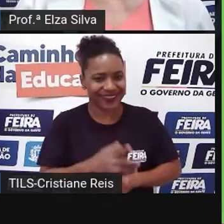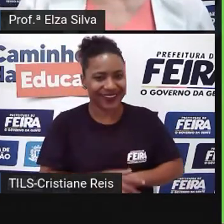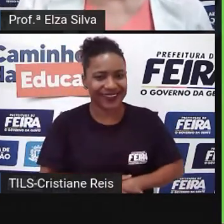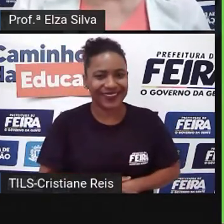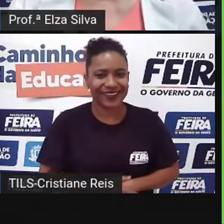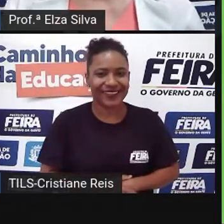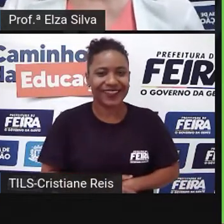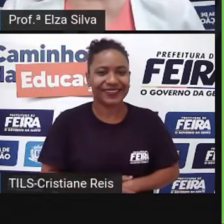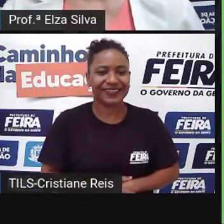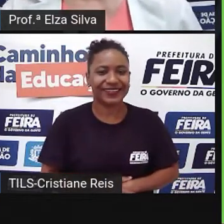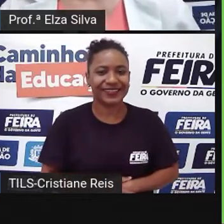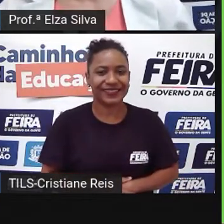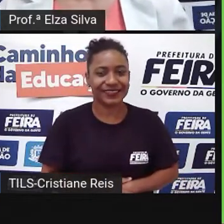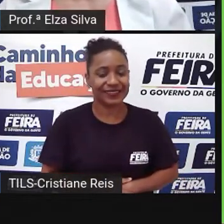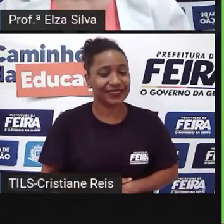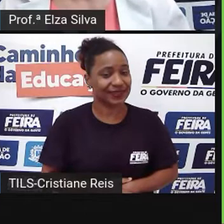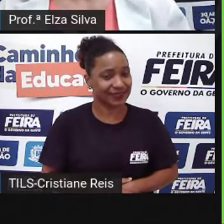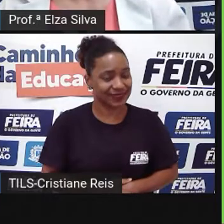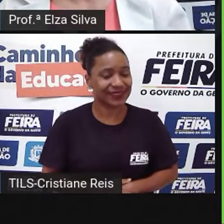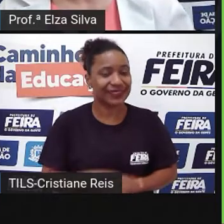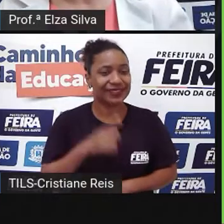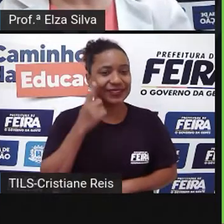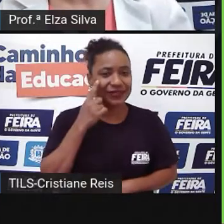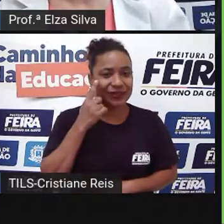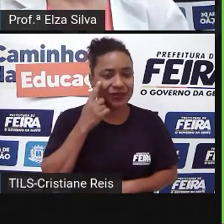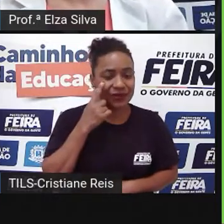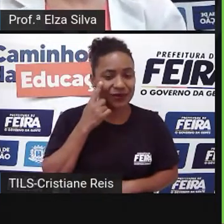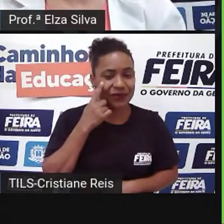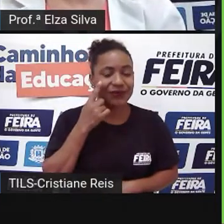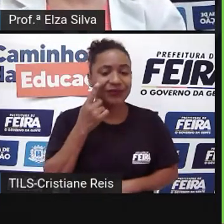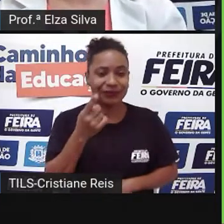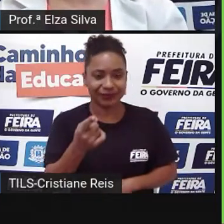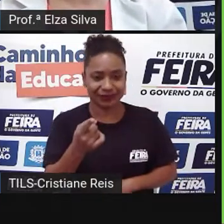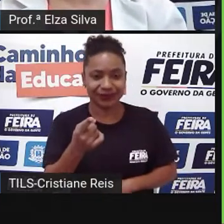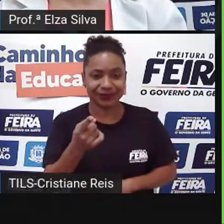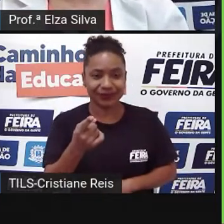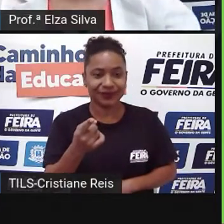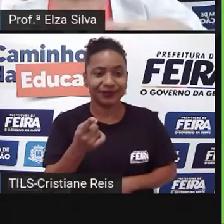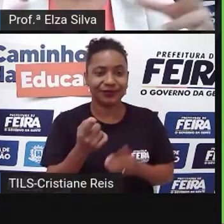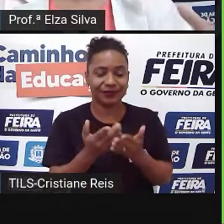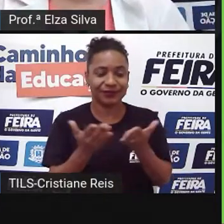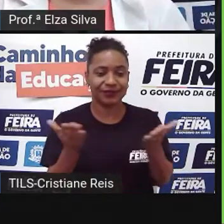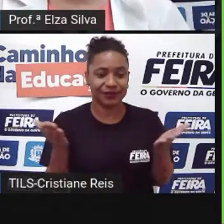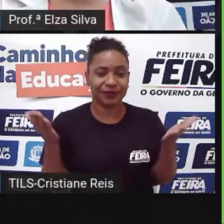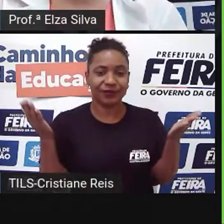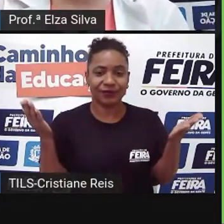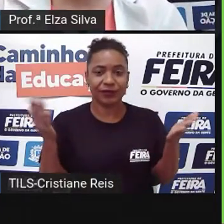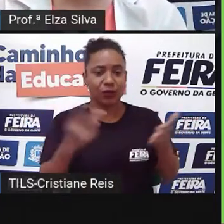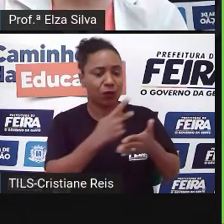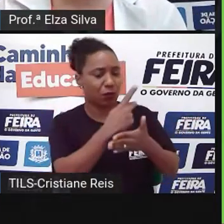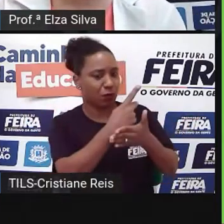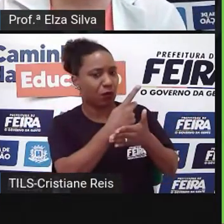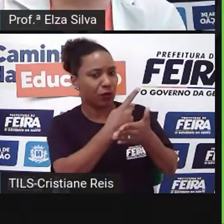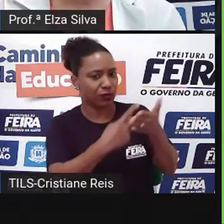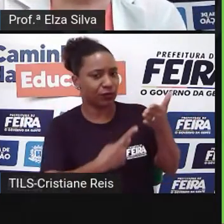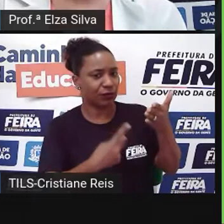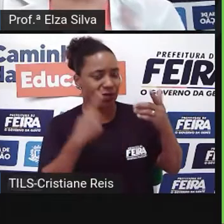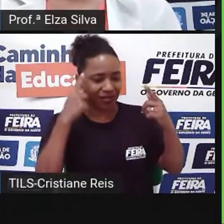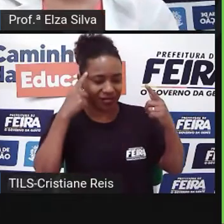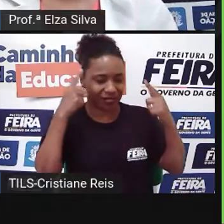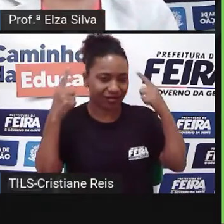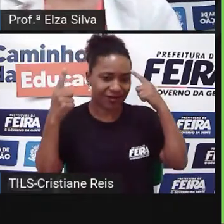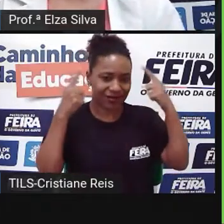E aí, gente, eu faço aqui para vocês Espelho, para vocês justamente Um projeto de organização de ideias